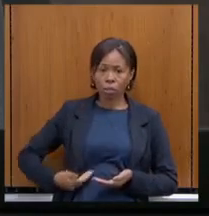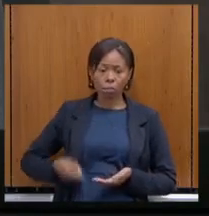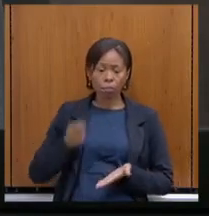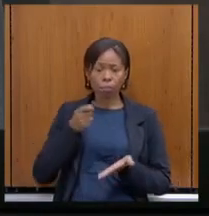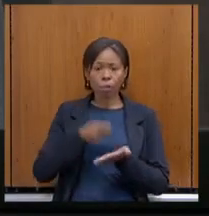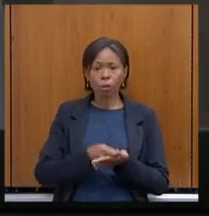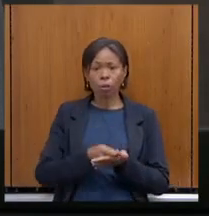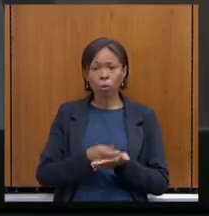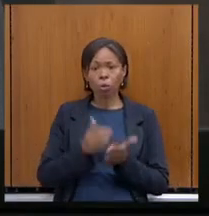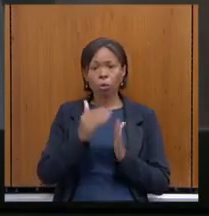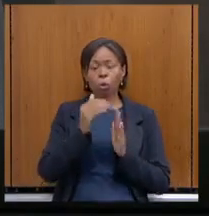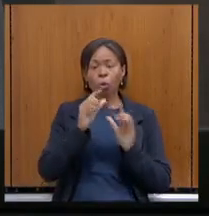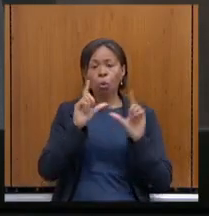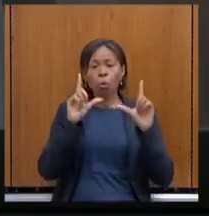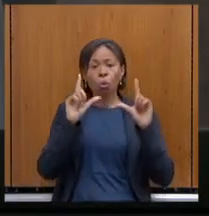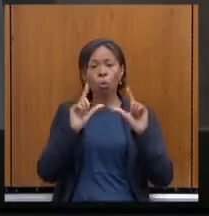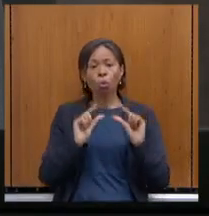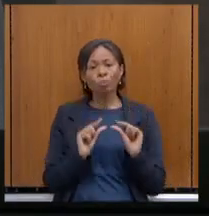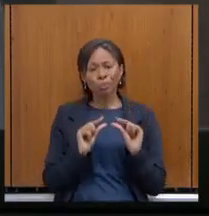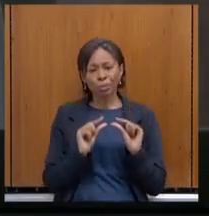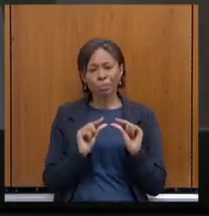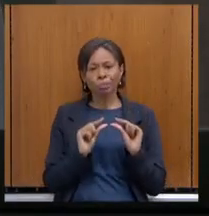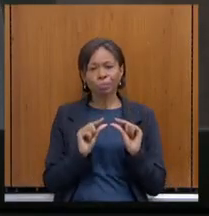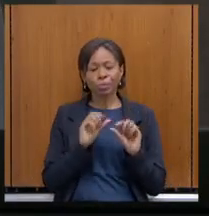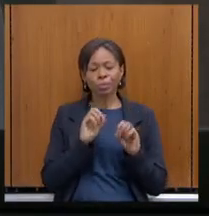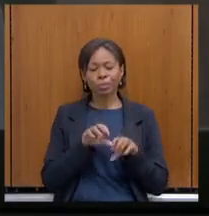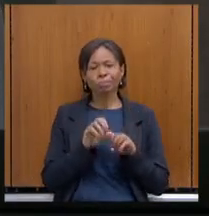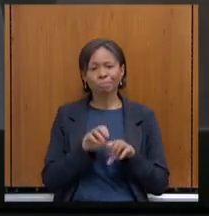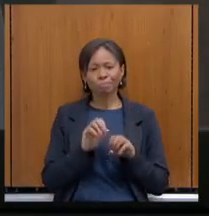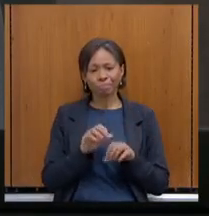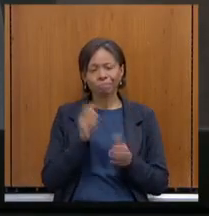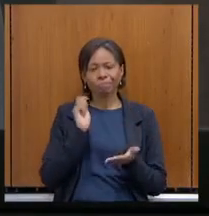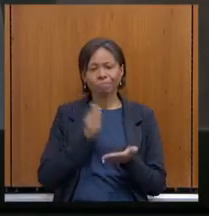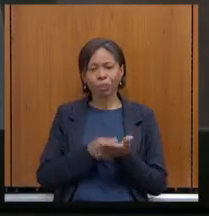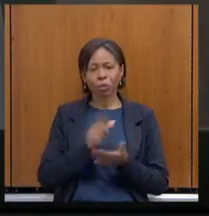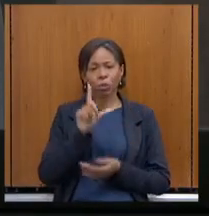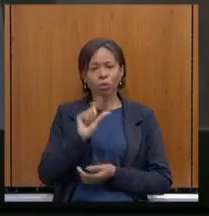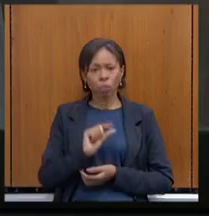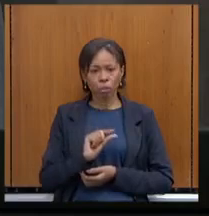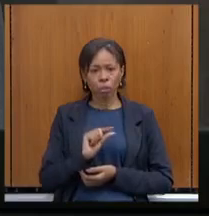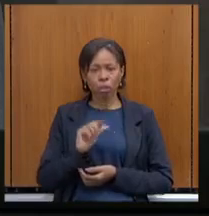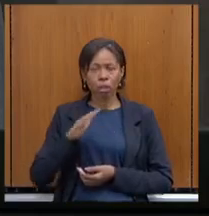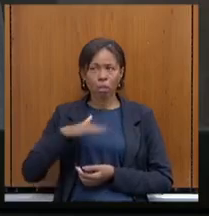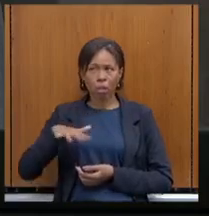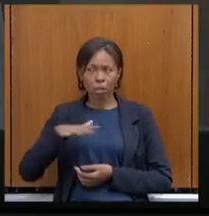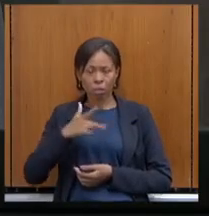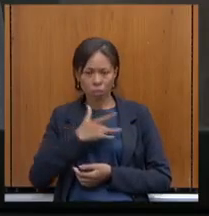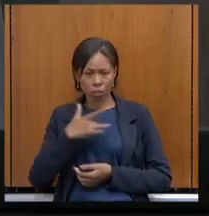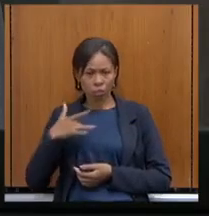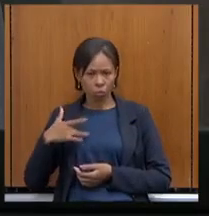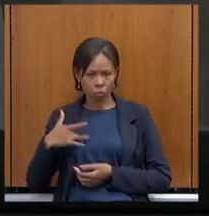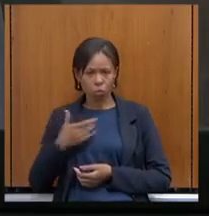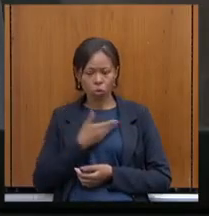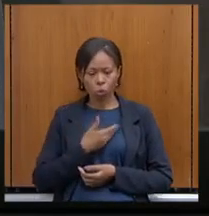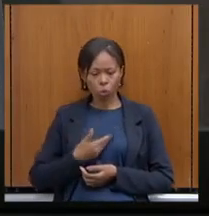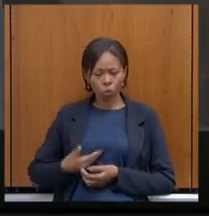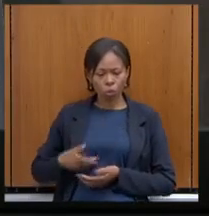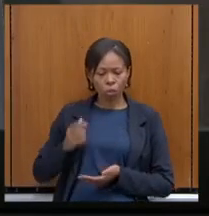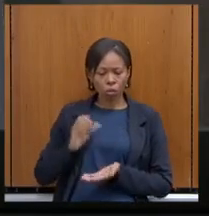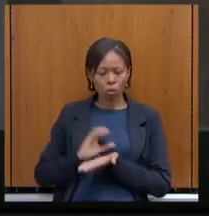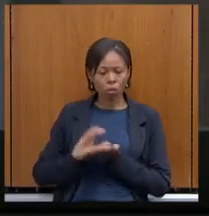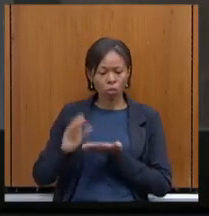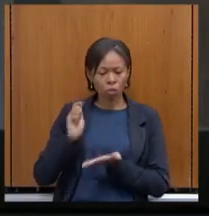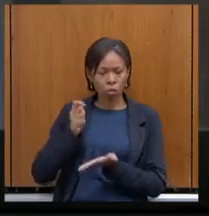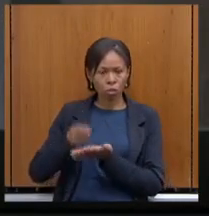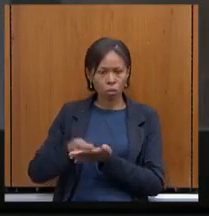no ano passado. Na saúde, o Estado de Minas investiu, em 2019, 12